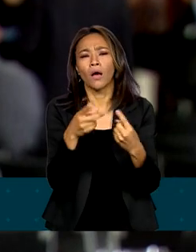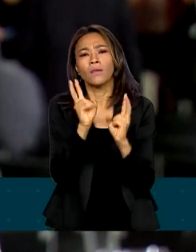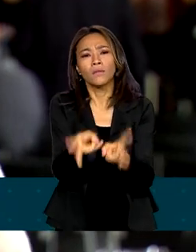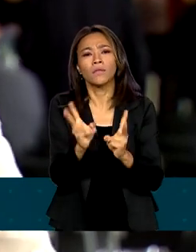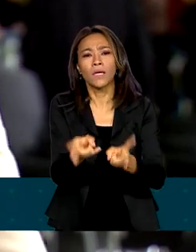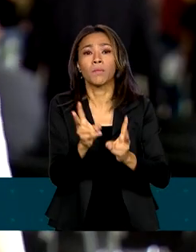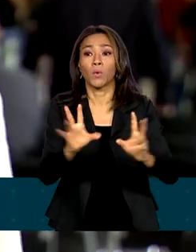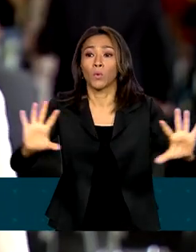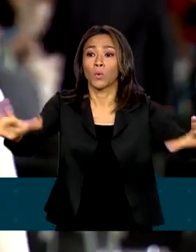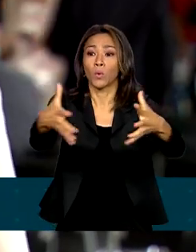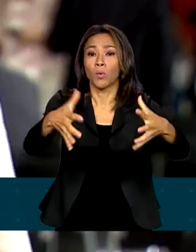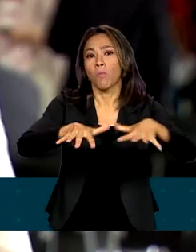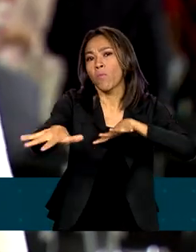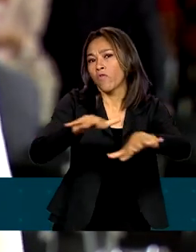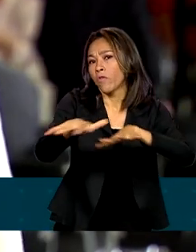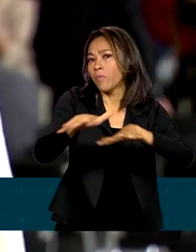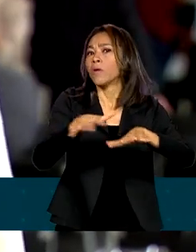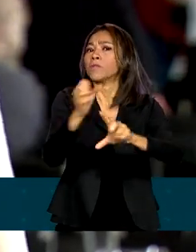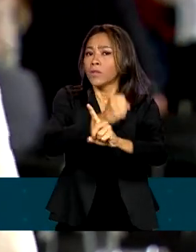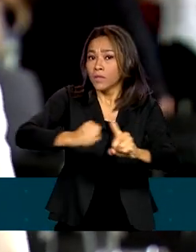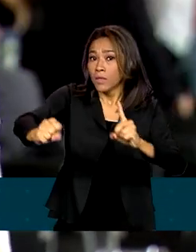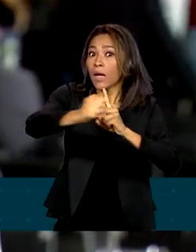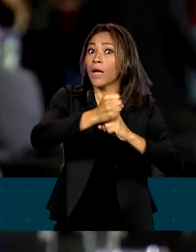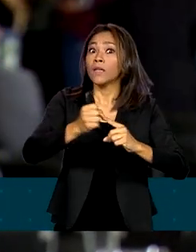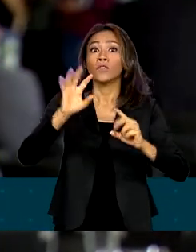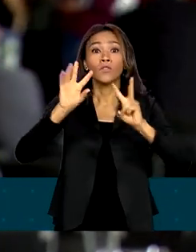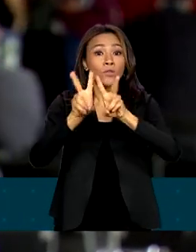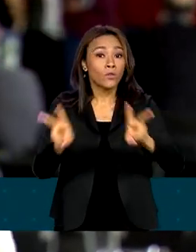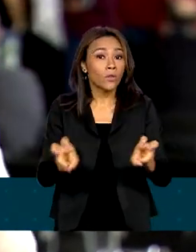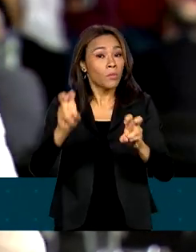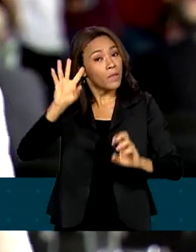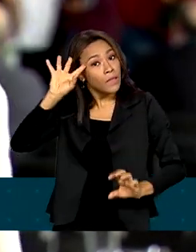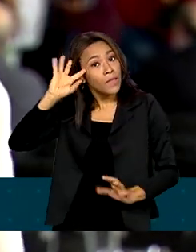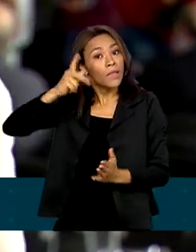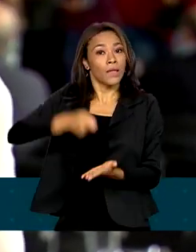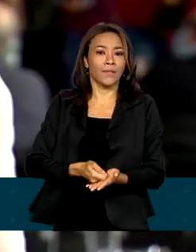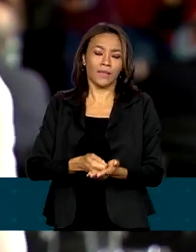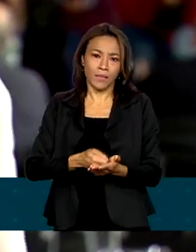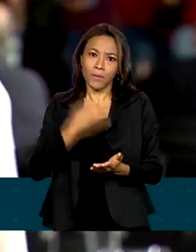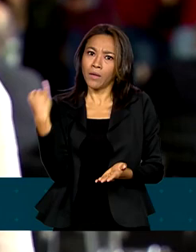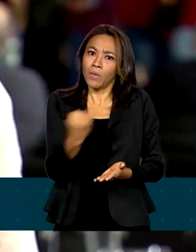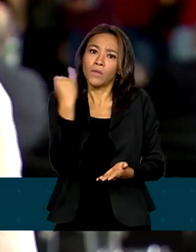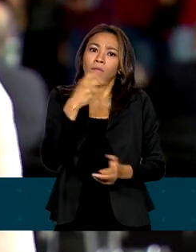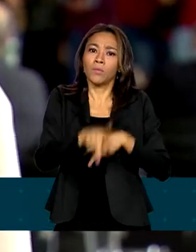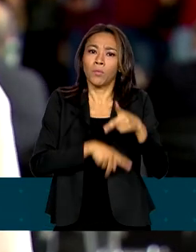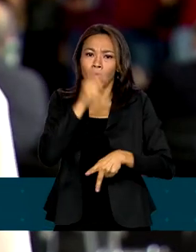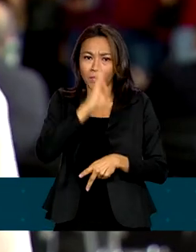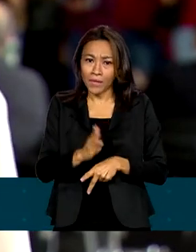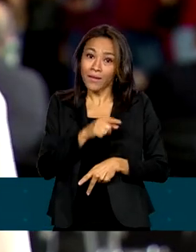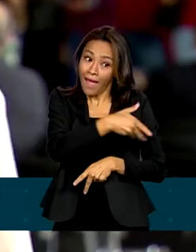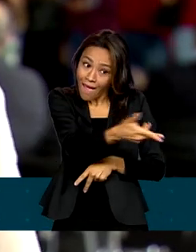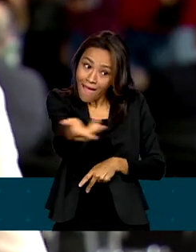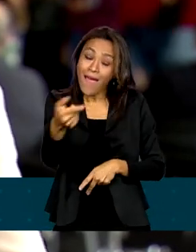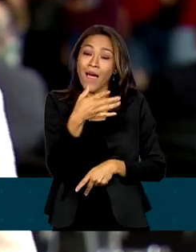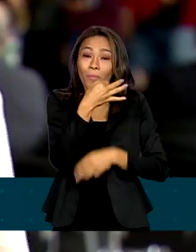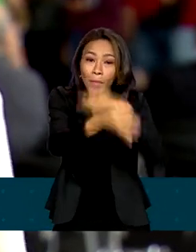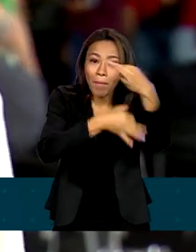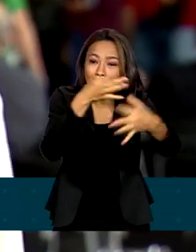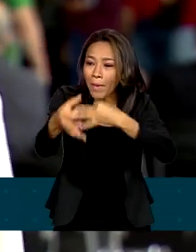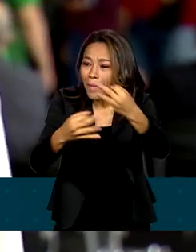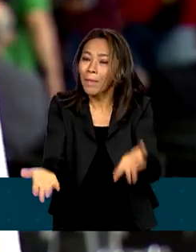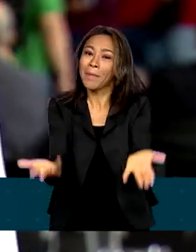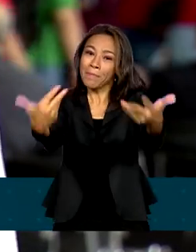sociais nas decisões que mexem com a vida do brasileiro. É o povo colocando as impressões digitais no